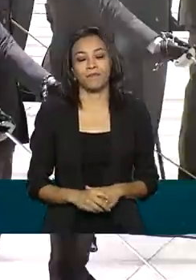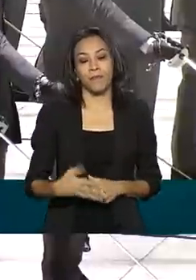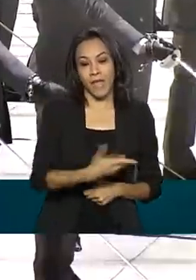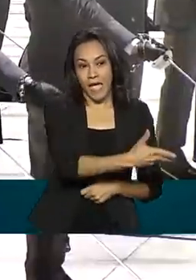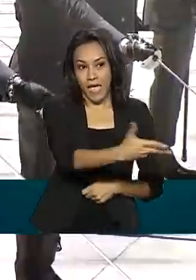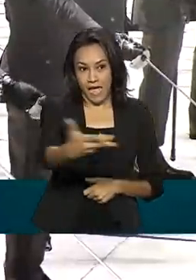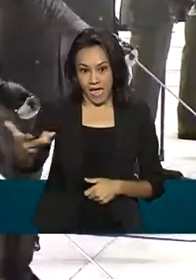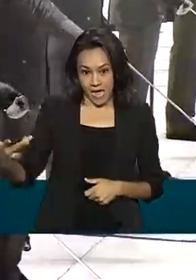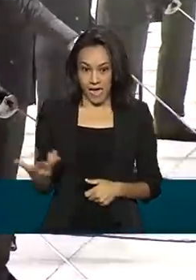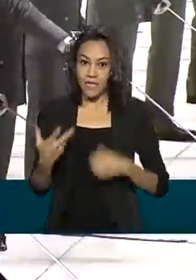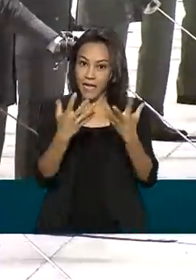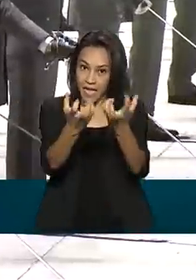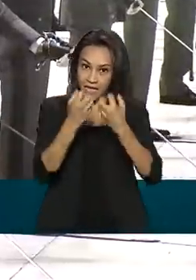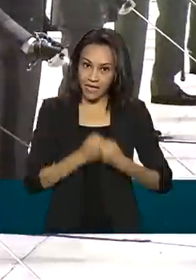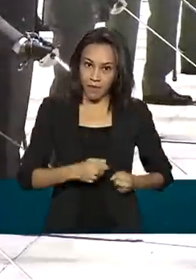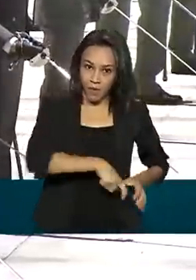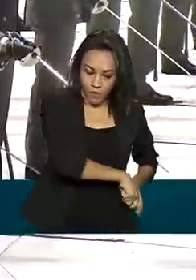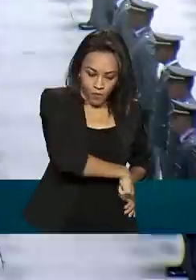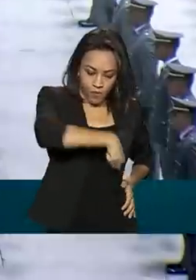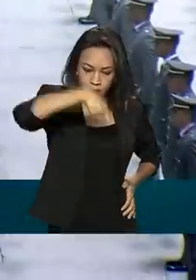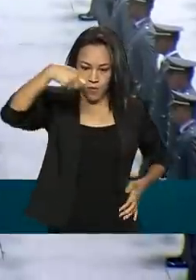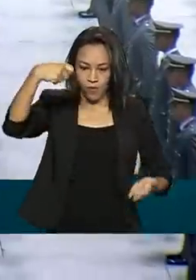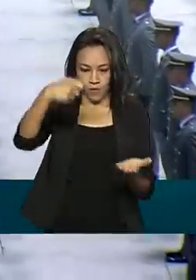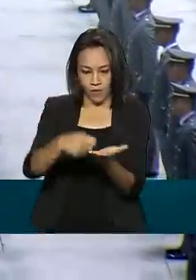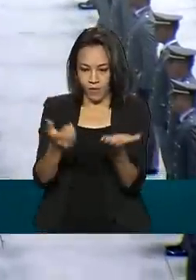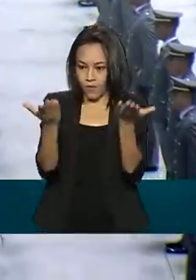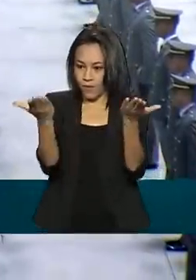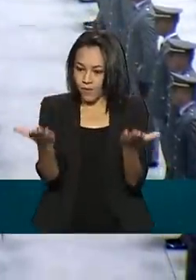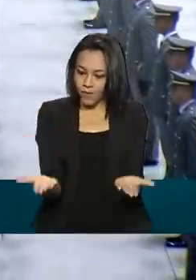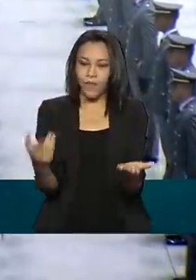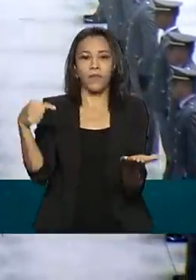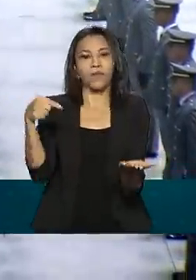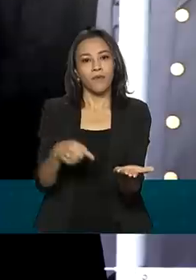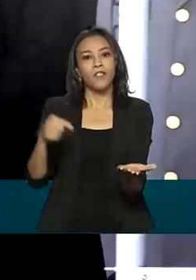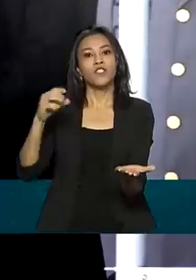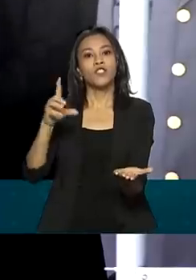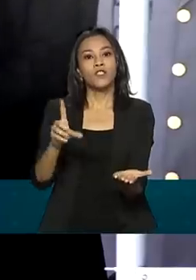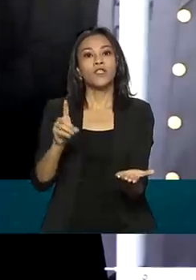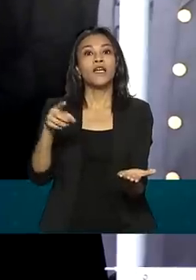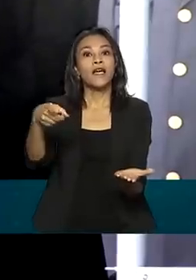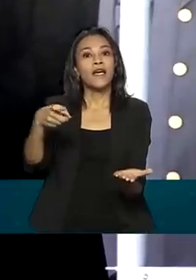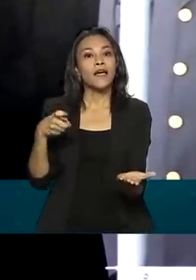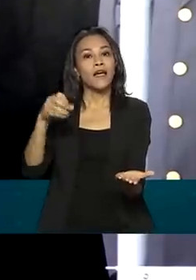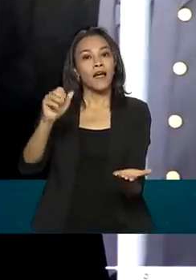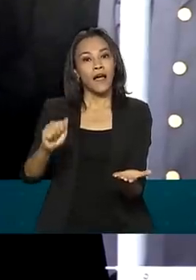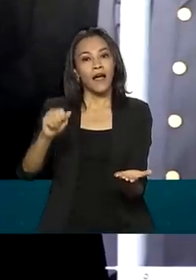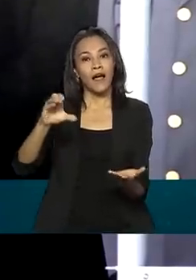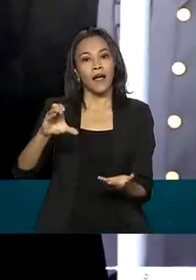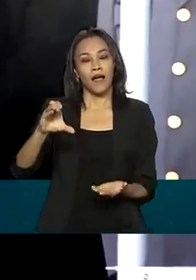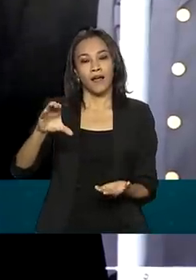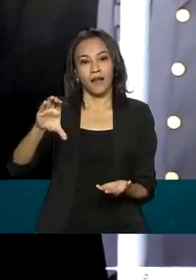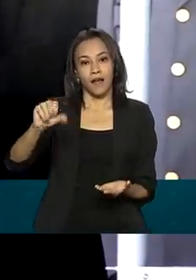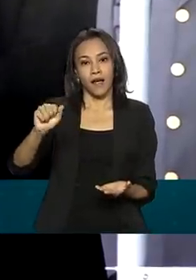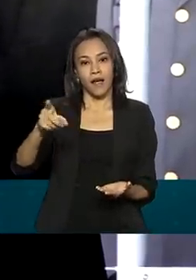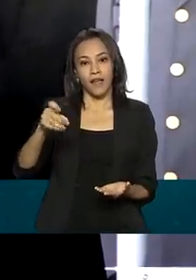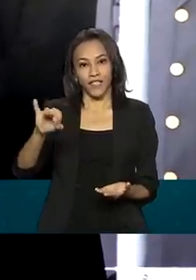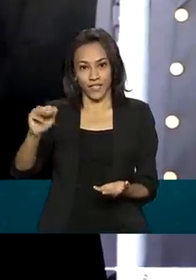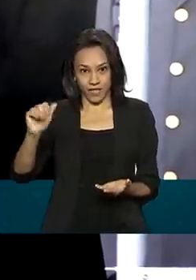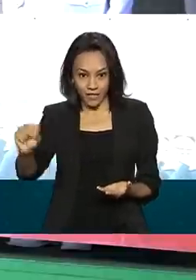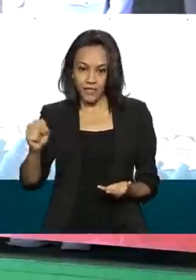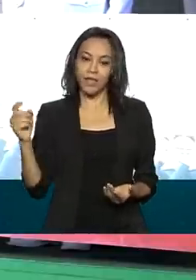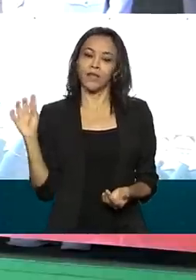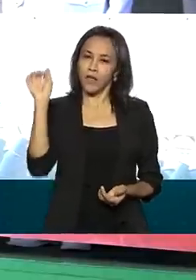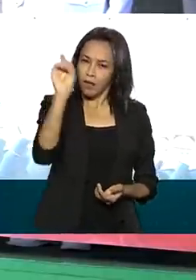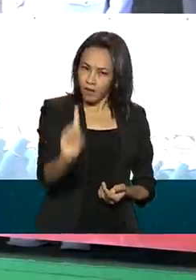receberam uma réplica da espada de Duque de Caxias, patrono do Exército Brasileiro. A solenidade contou com a participação do presidente Jair